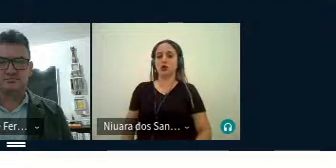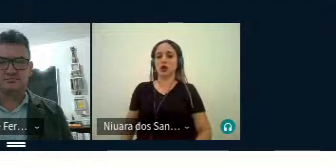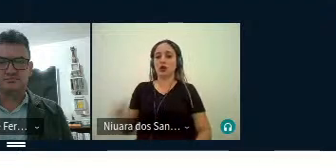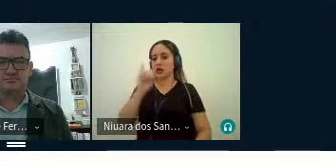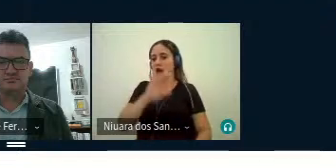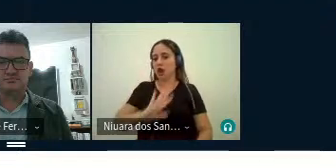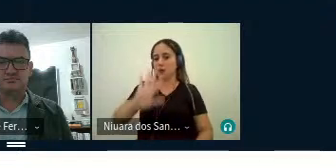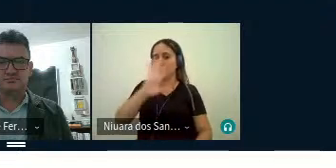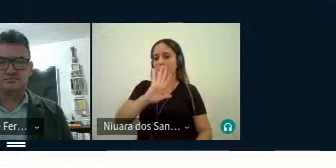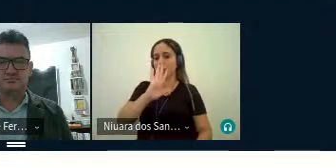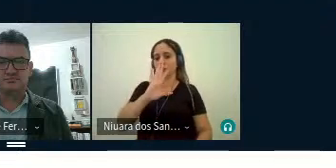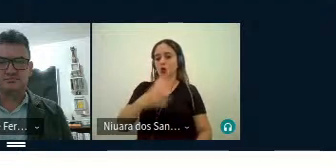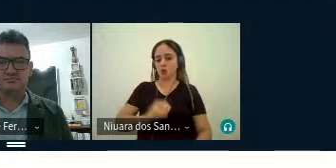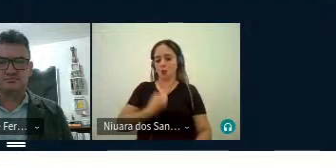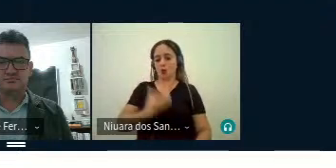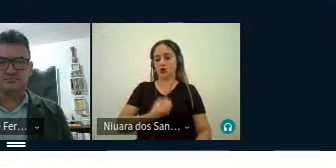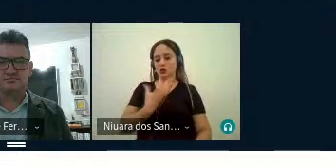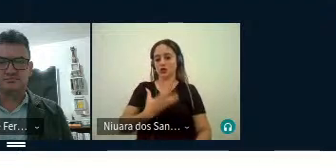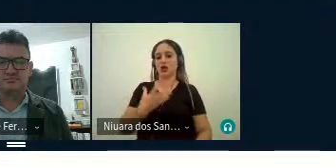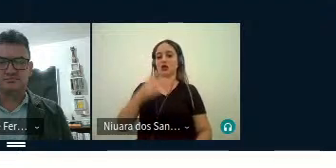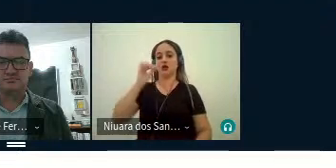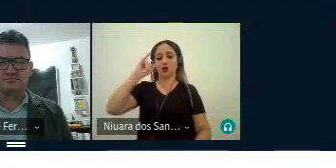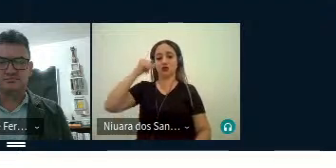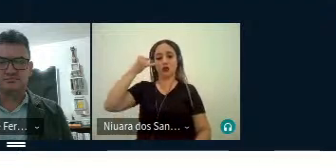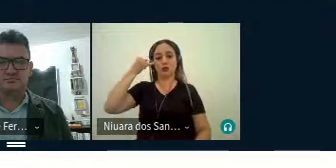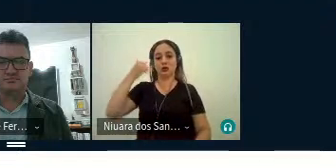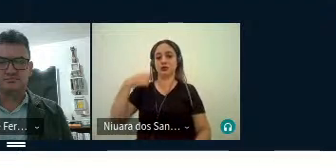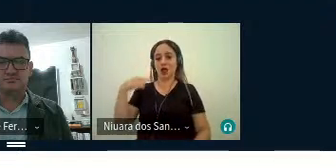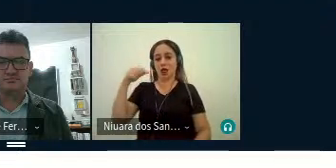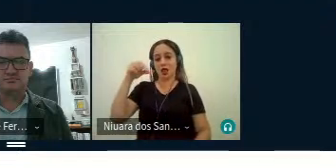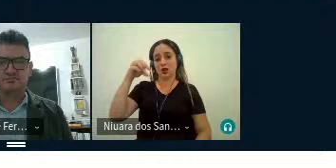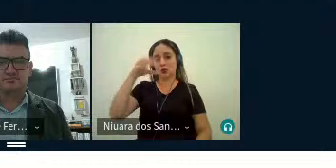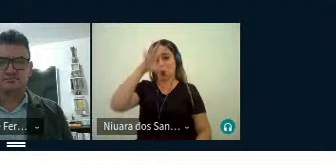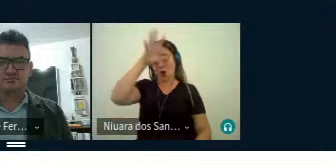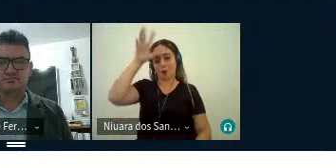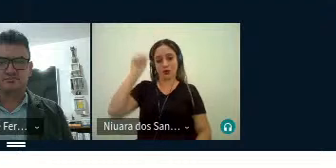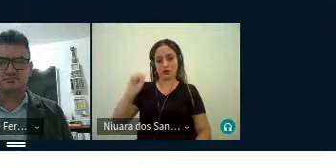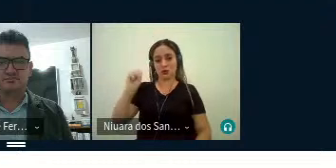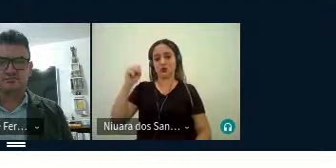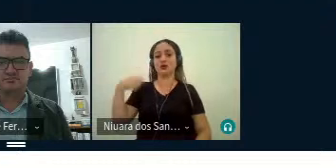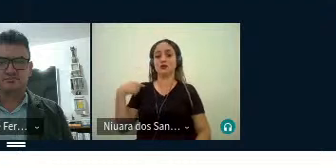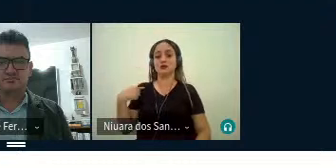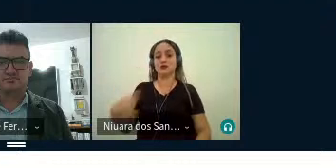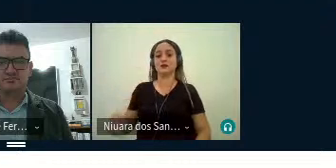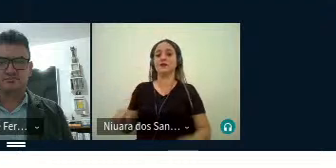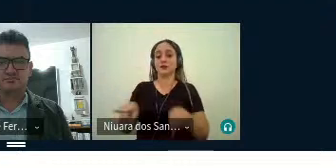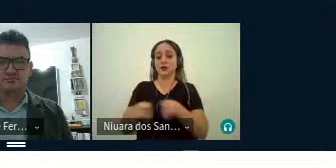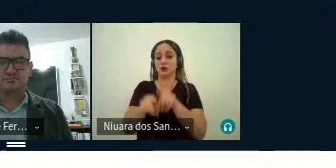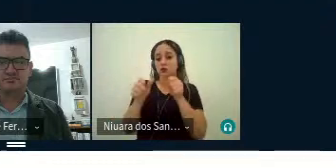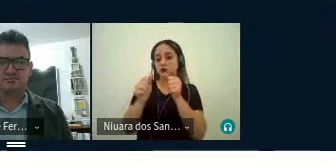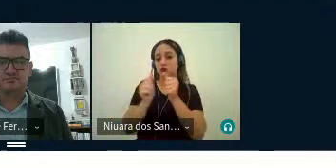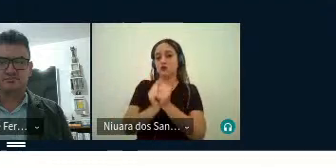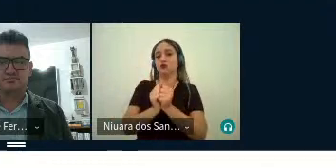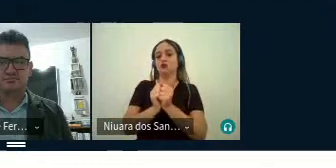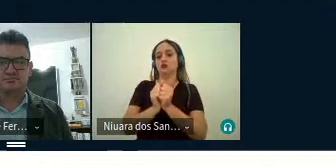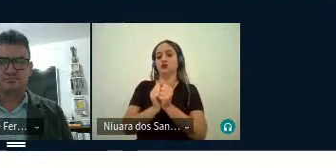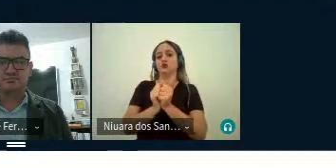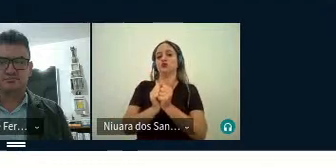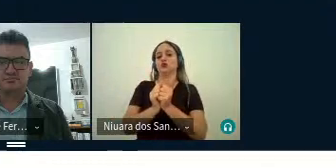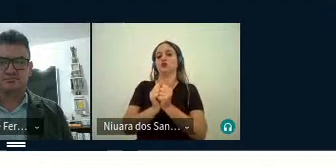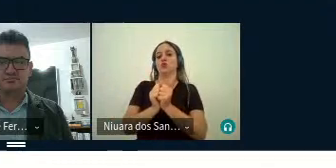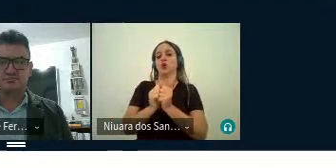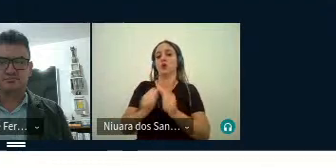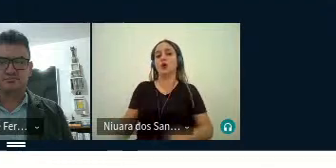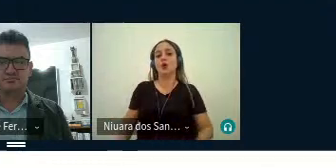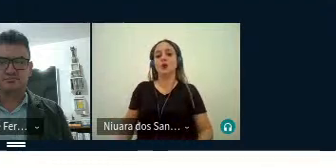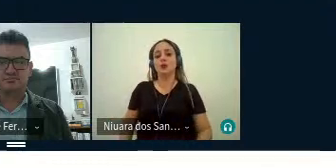a poesia japonesa no Amazonas, em 2017, com Rita Barbosa de Oliveira. Esteves Peregrinos, diálogos literários